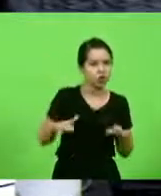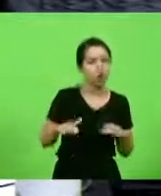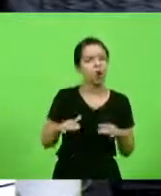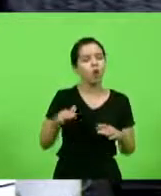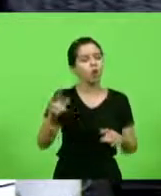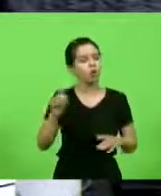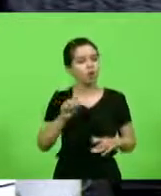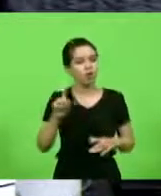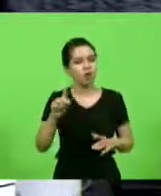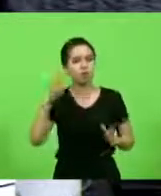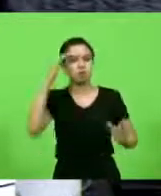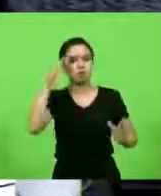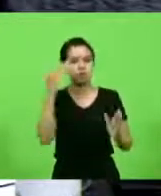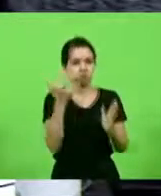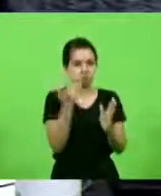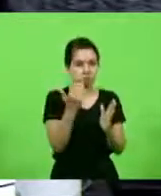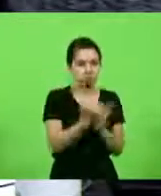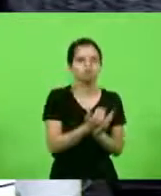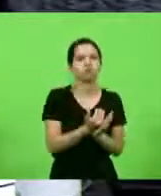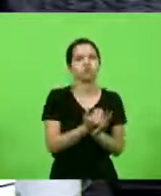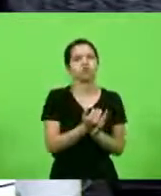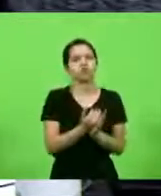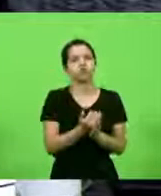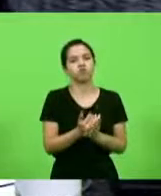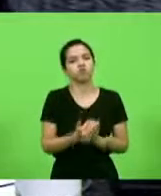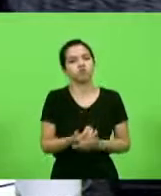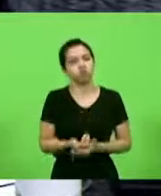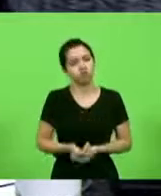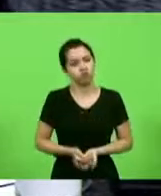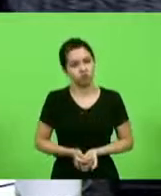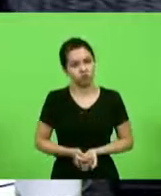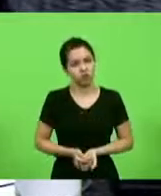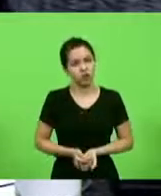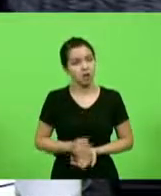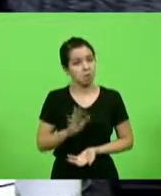e para realizar. agora,